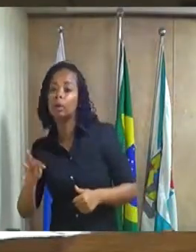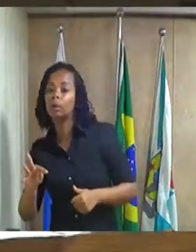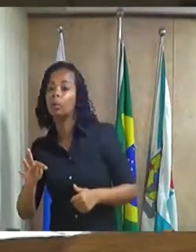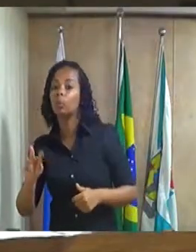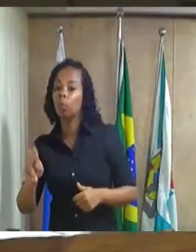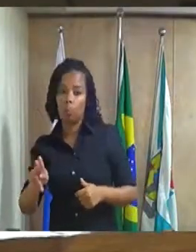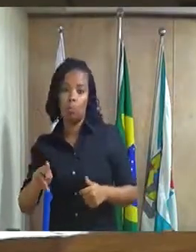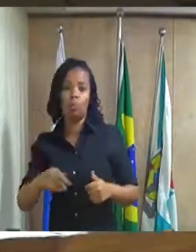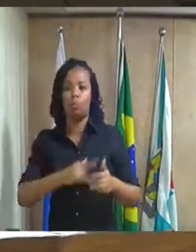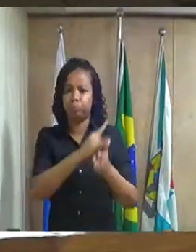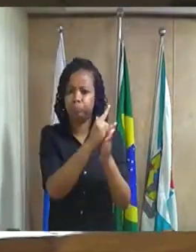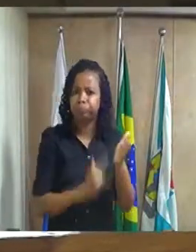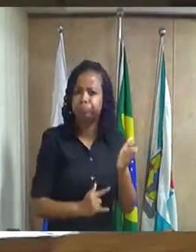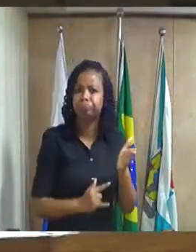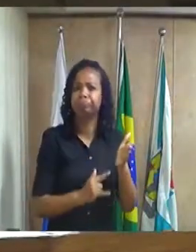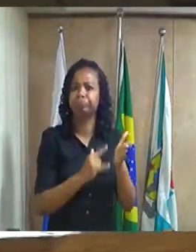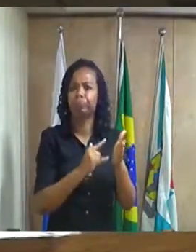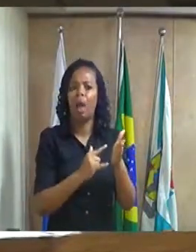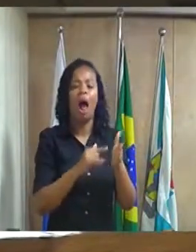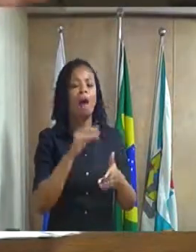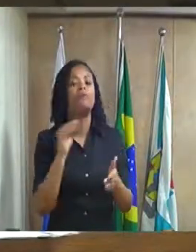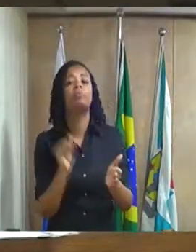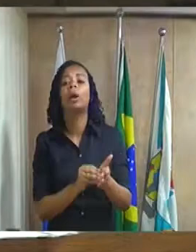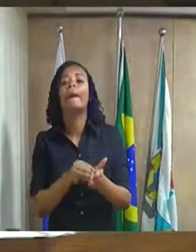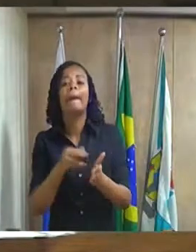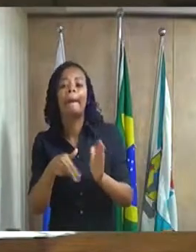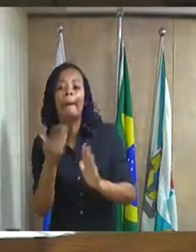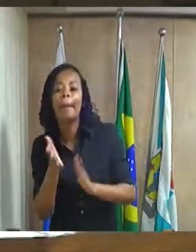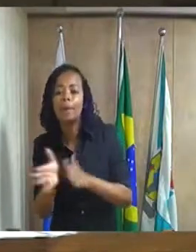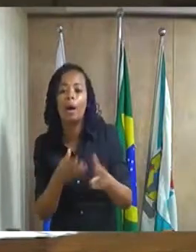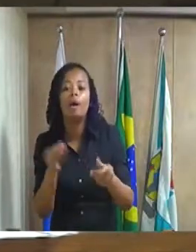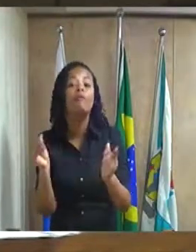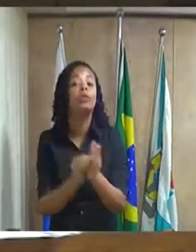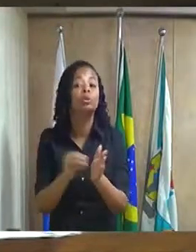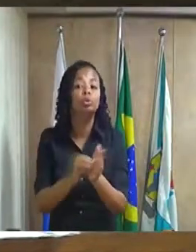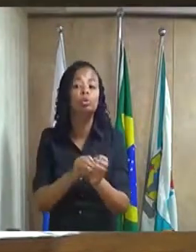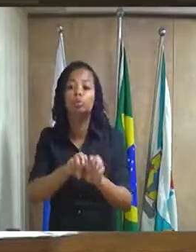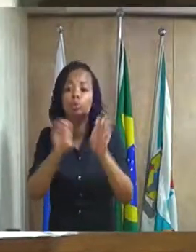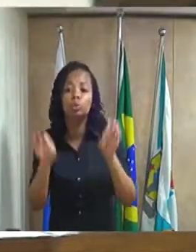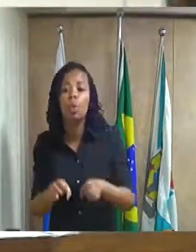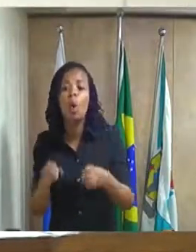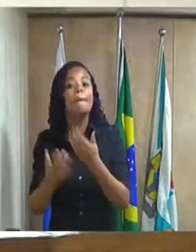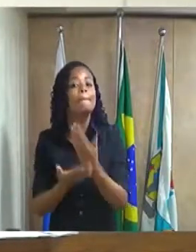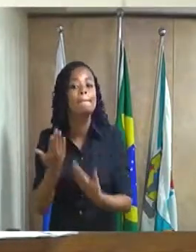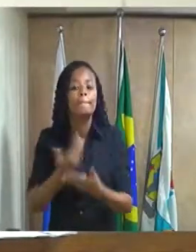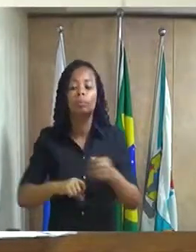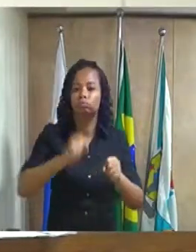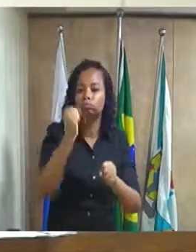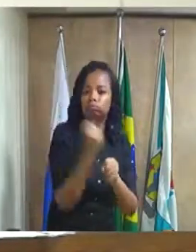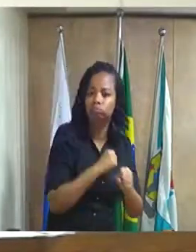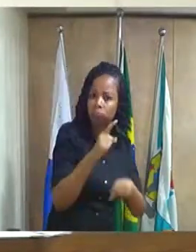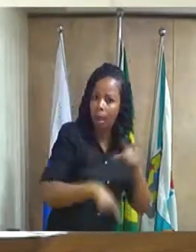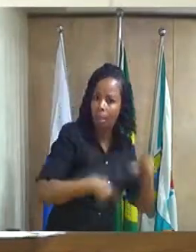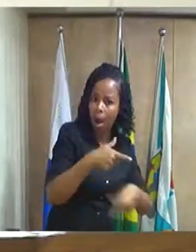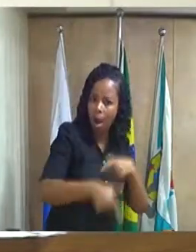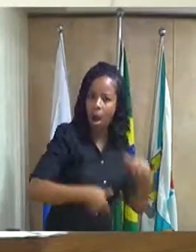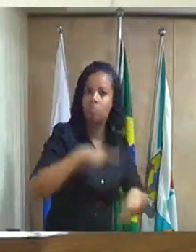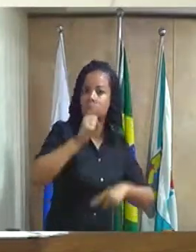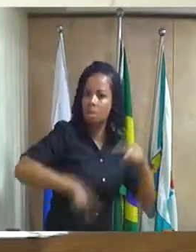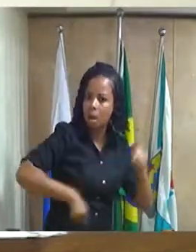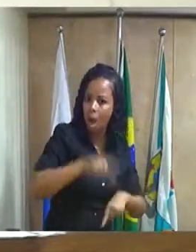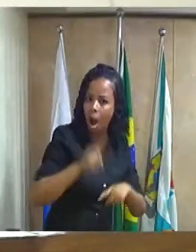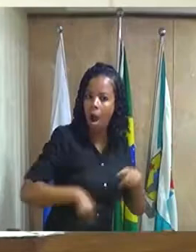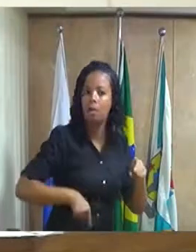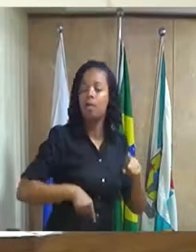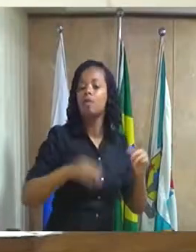e, às vezes, por falta de estrutura, de mão de obra, aquele requerimento fica parado. A gente está invertendo a lógica, vereador